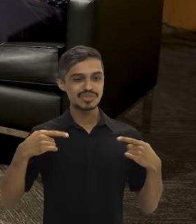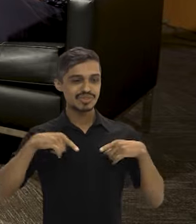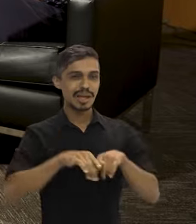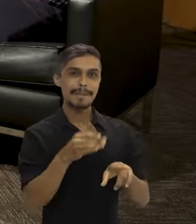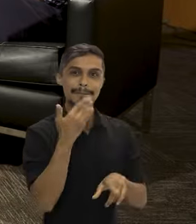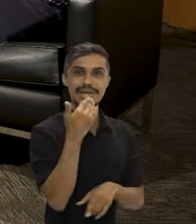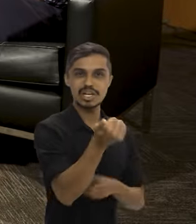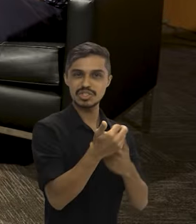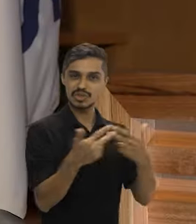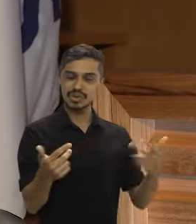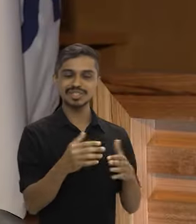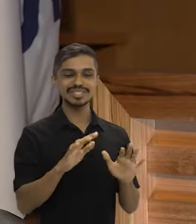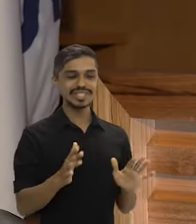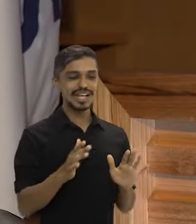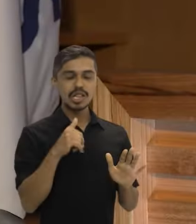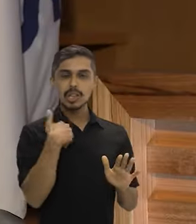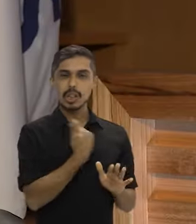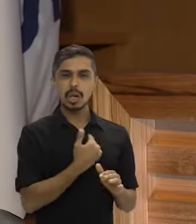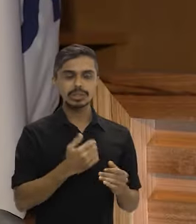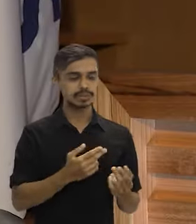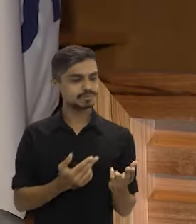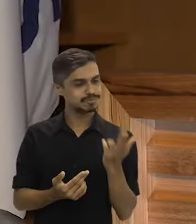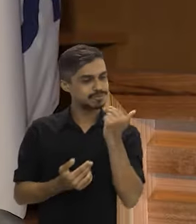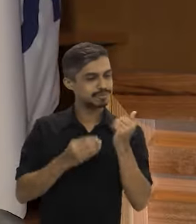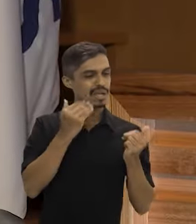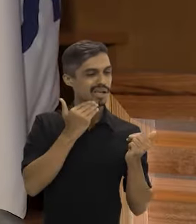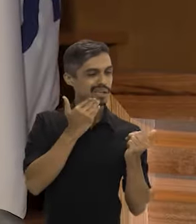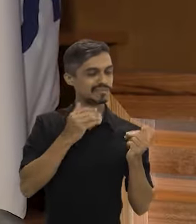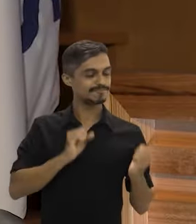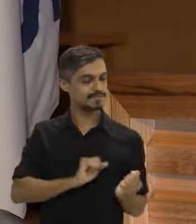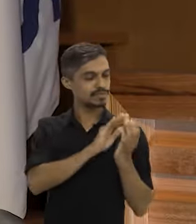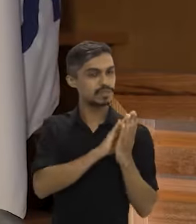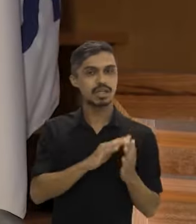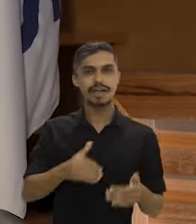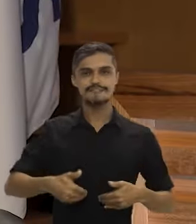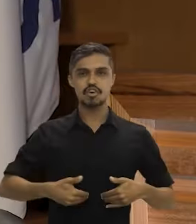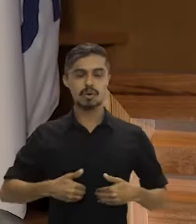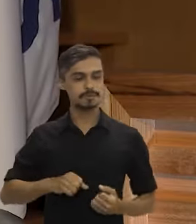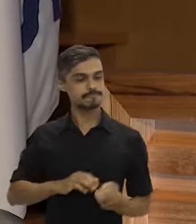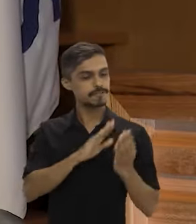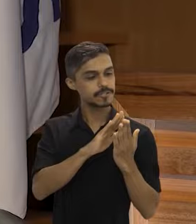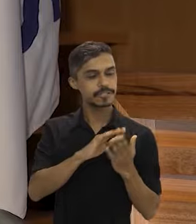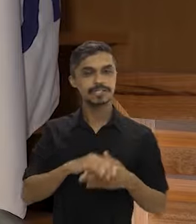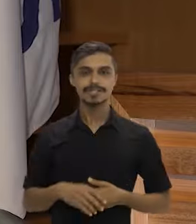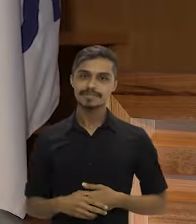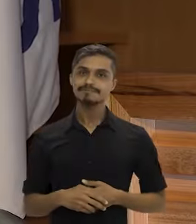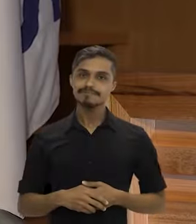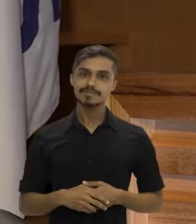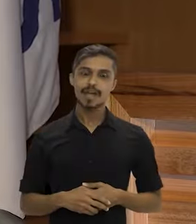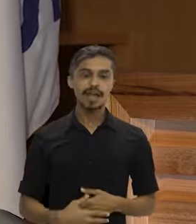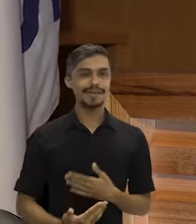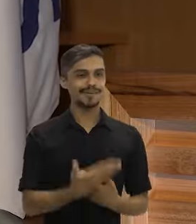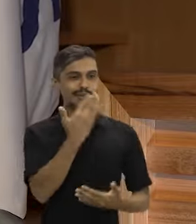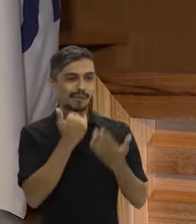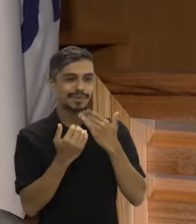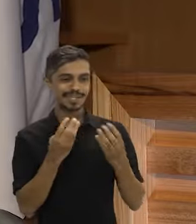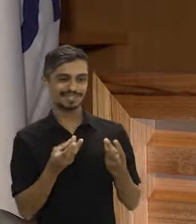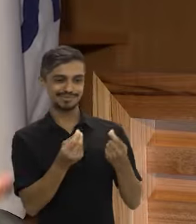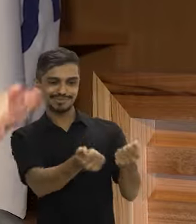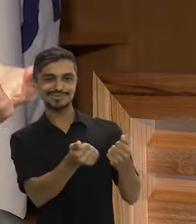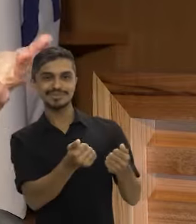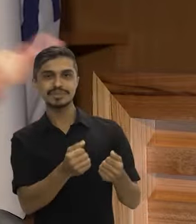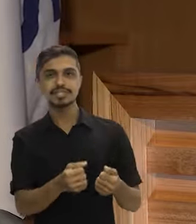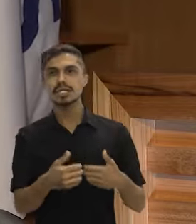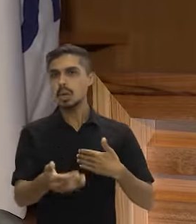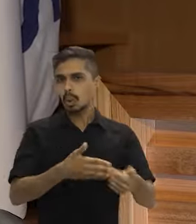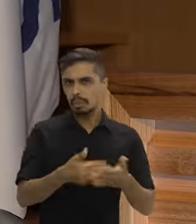melhor, né? A área, enfrentar a desnutrição, enfrentar a fome, gerar alimento saudável,